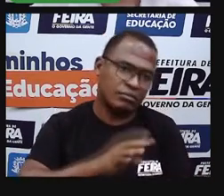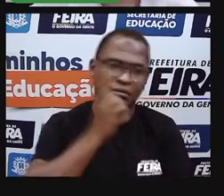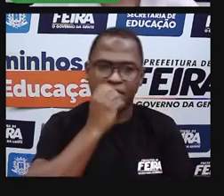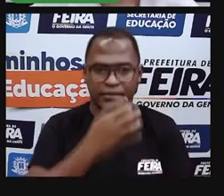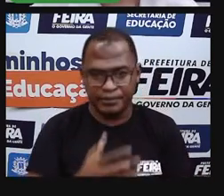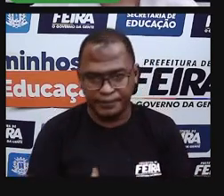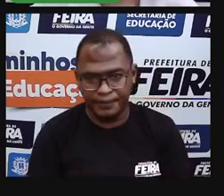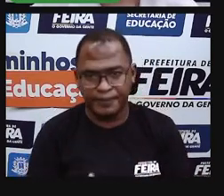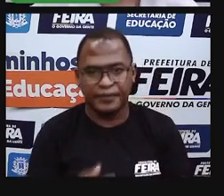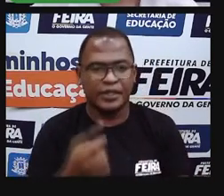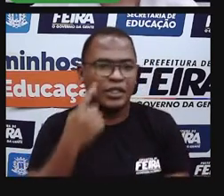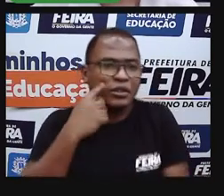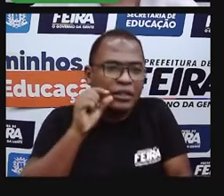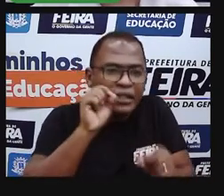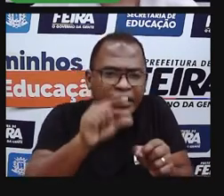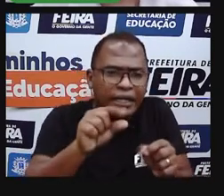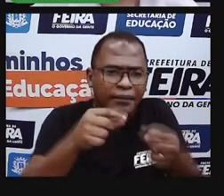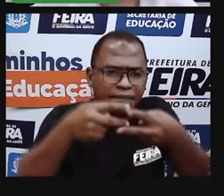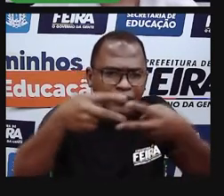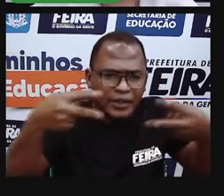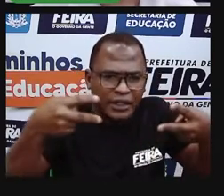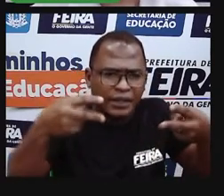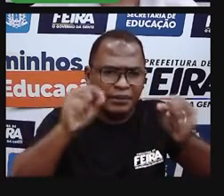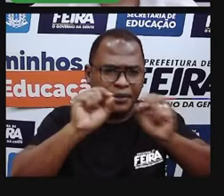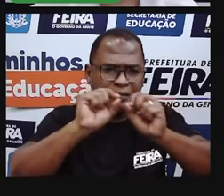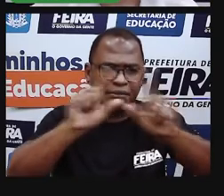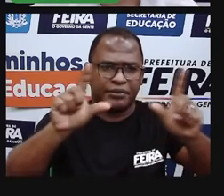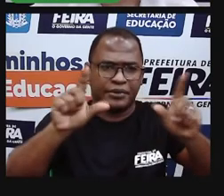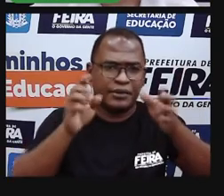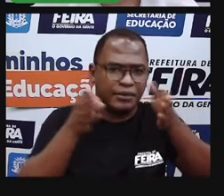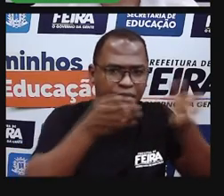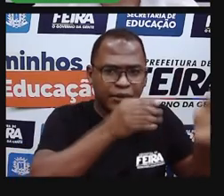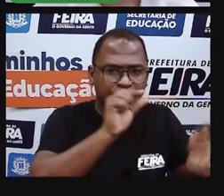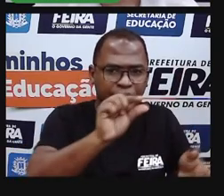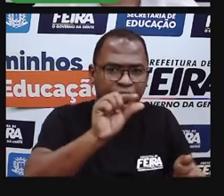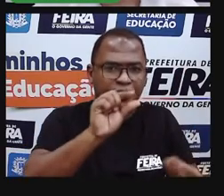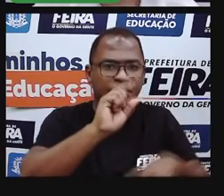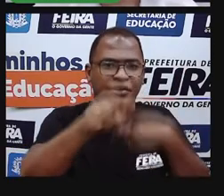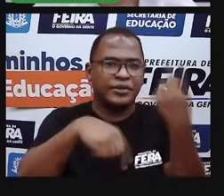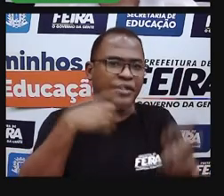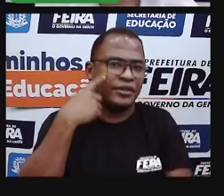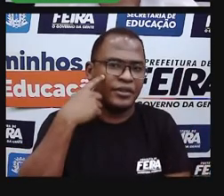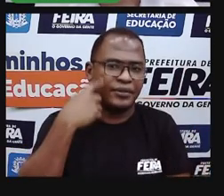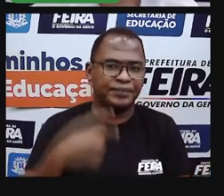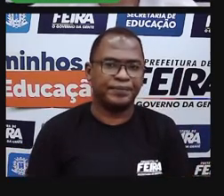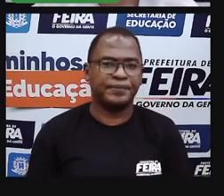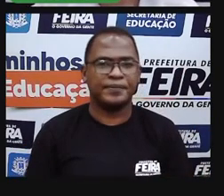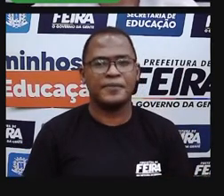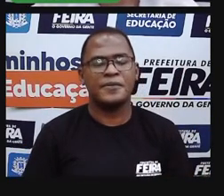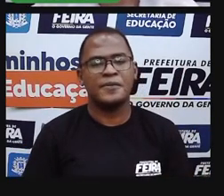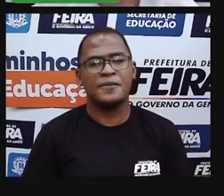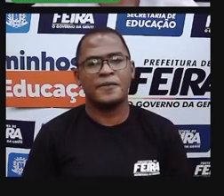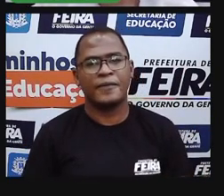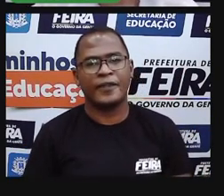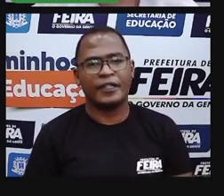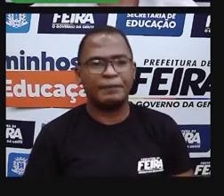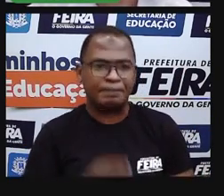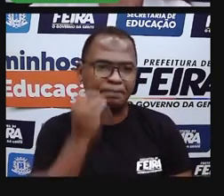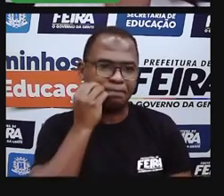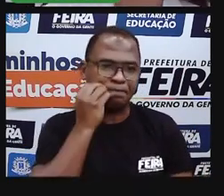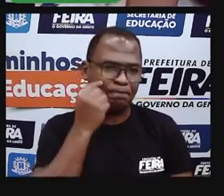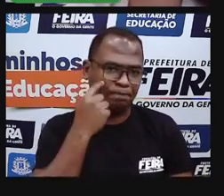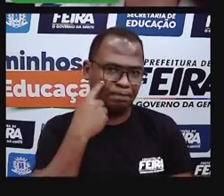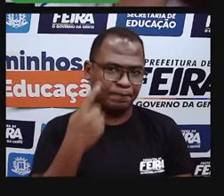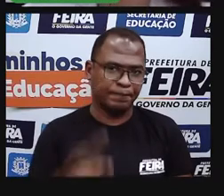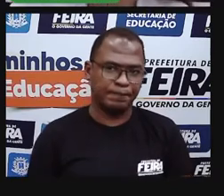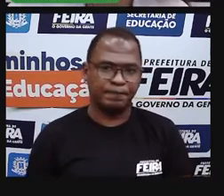Deixa eu botar só um pouquinho aqui para vocês verem. Mas vocês irão... Vou deixar aqui esse link para que